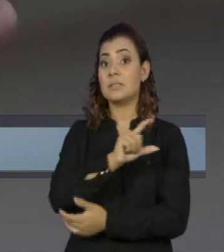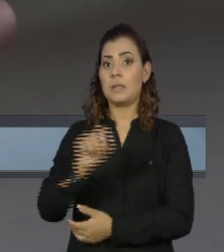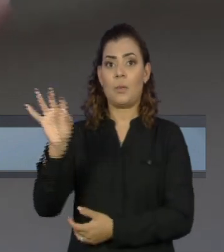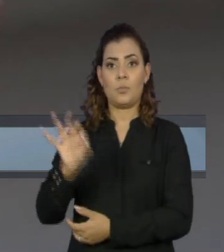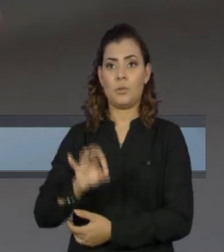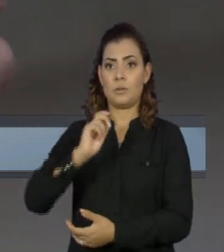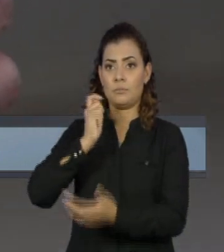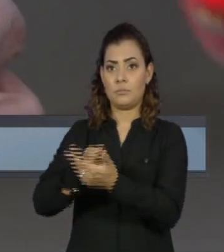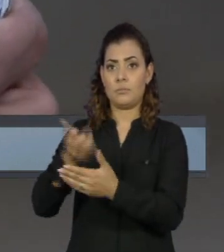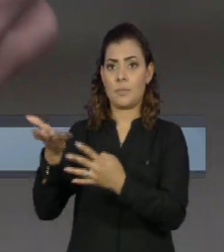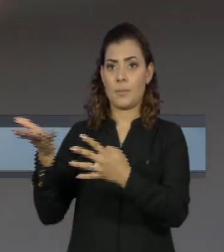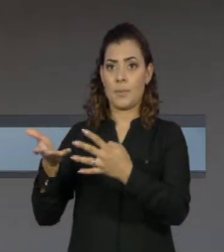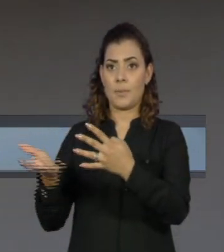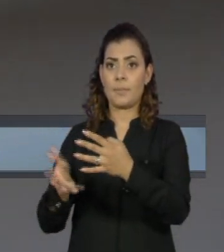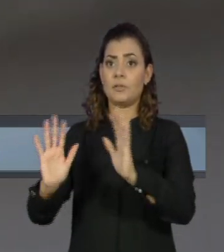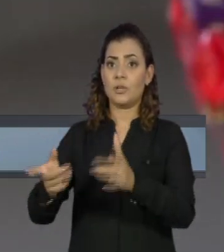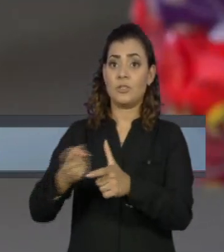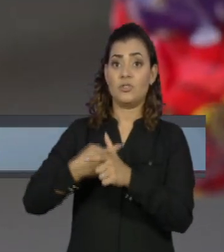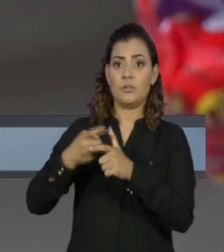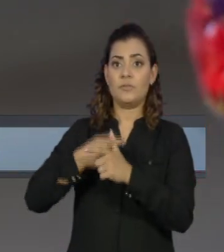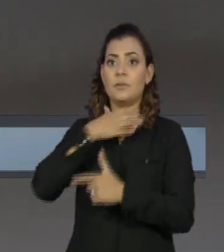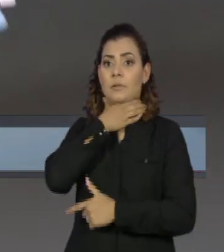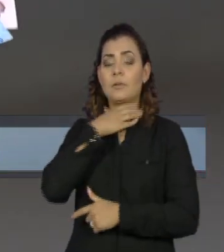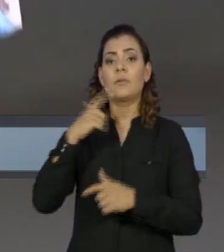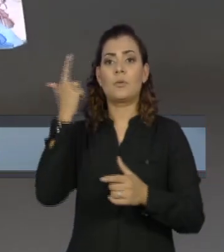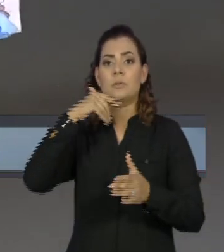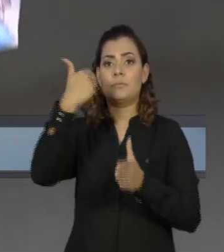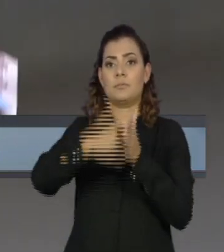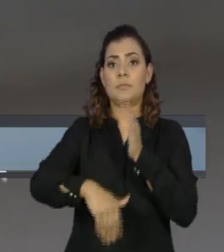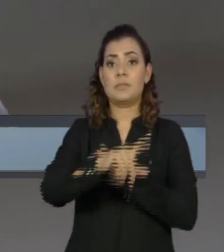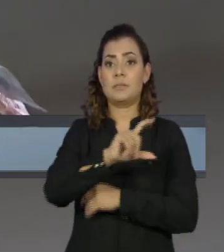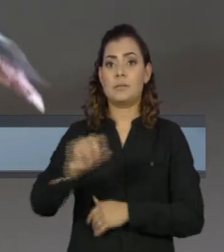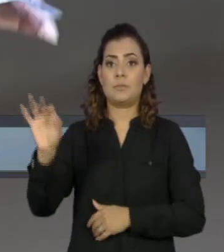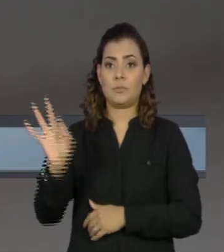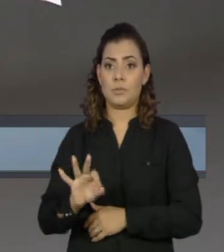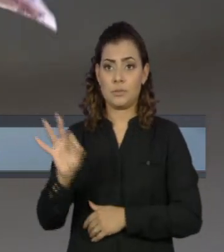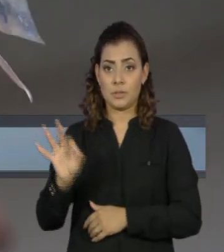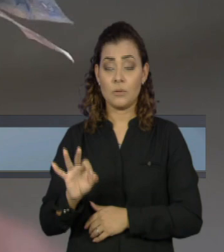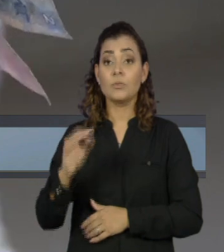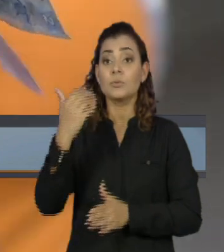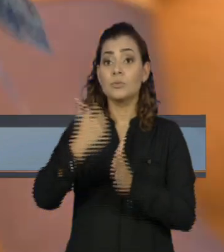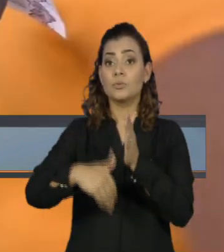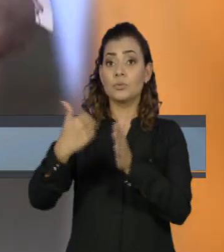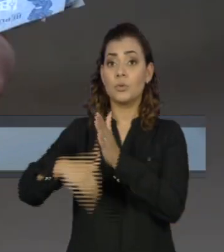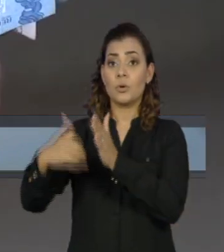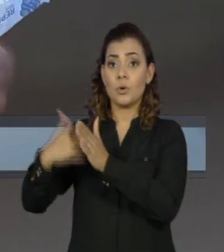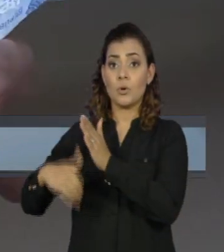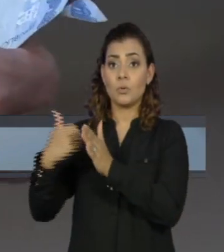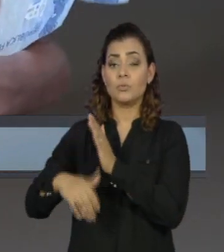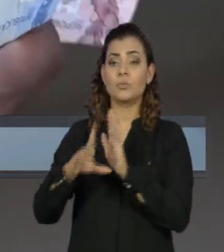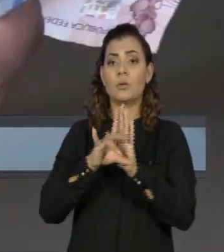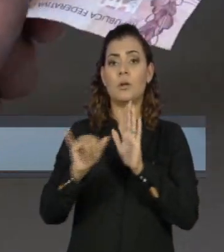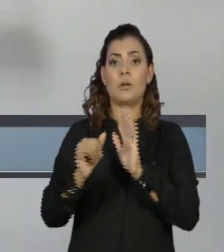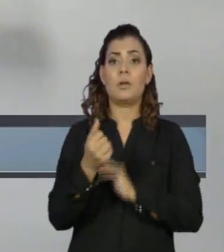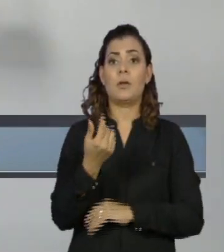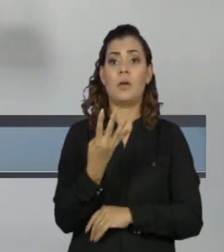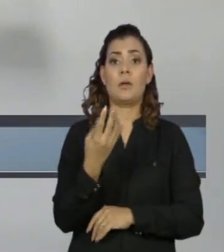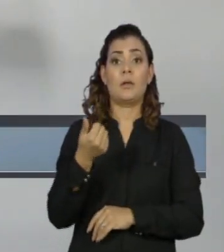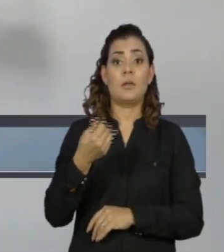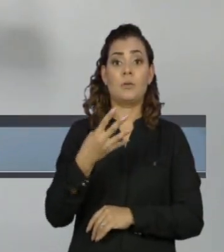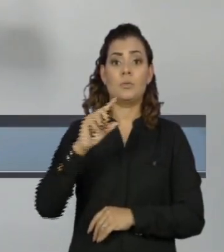o financiamento ou o saldo devedor terá redução de 100%. Os descontos foram previstos pela Lei 14